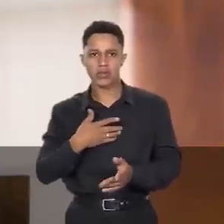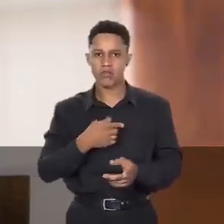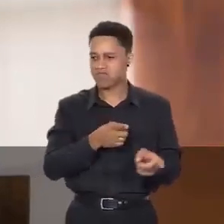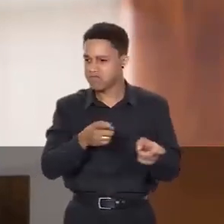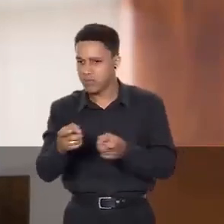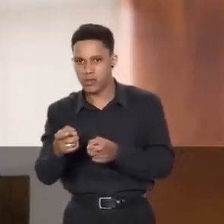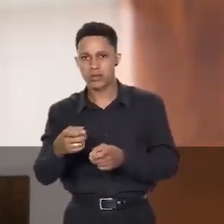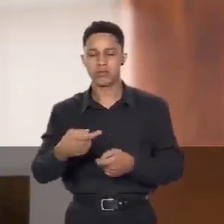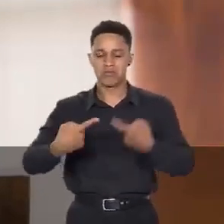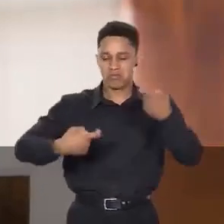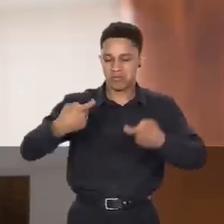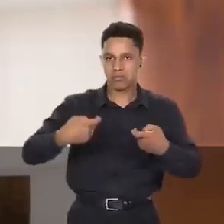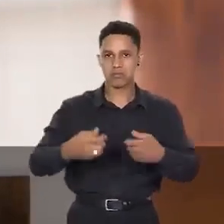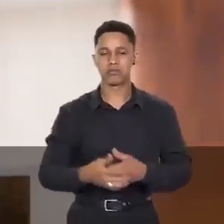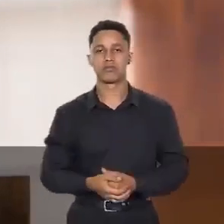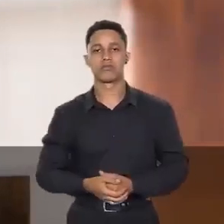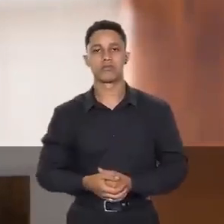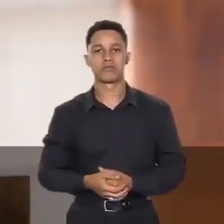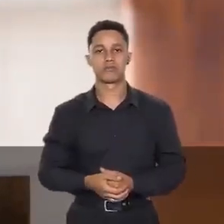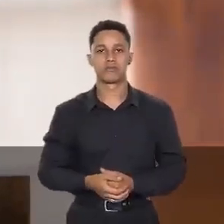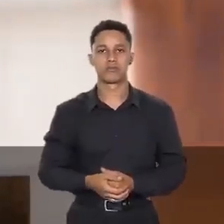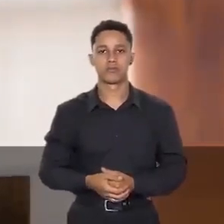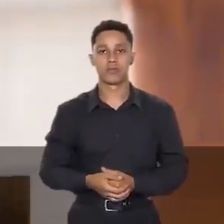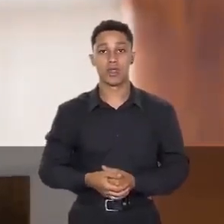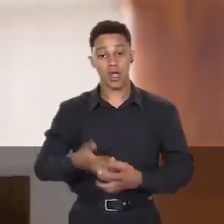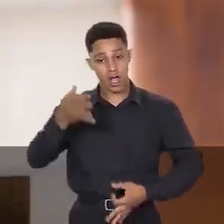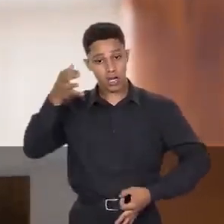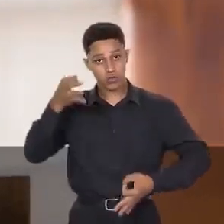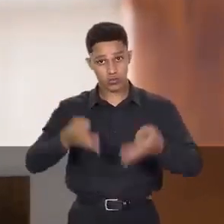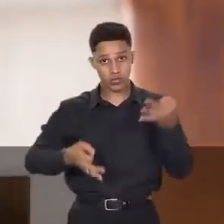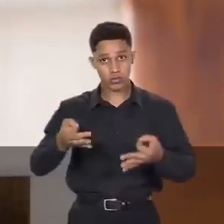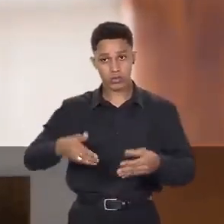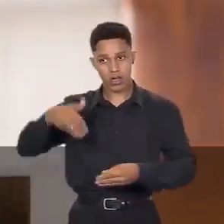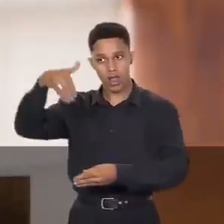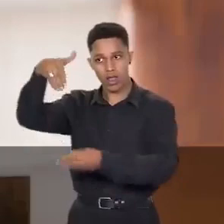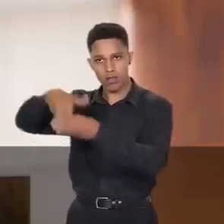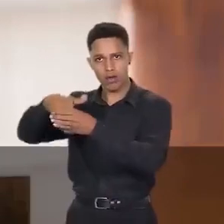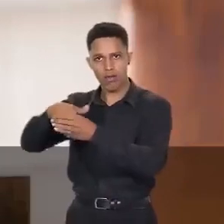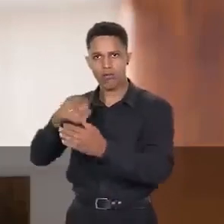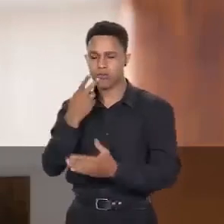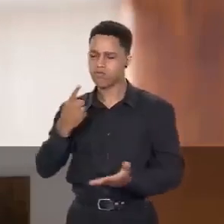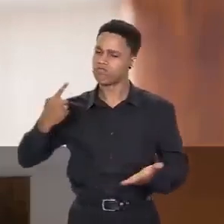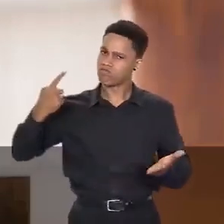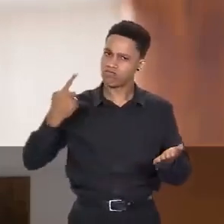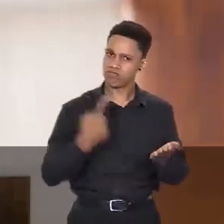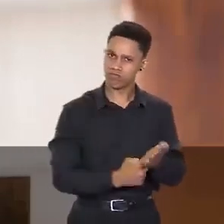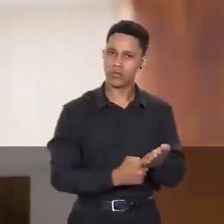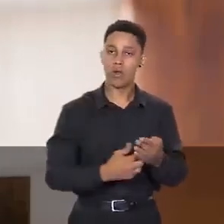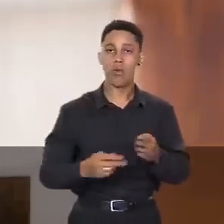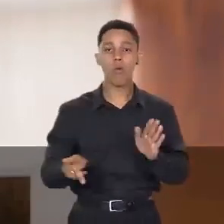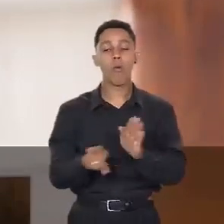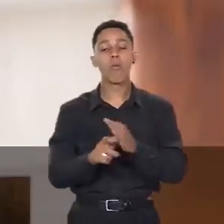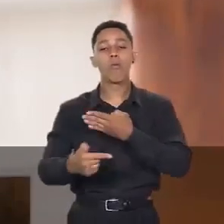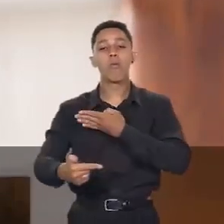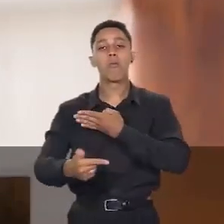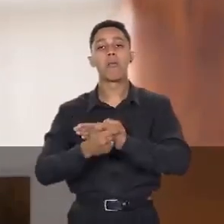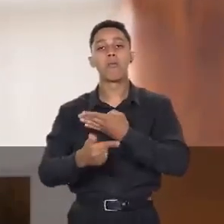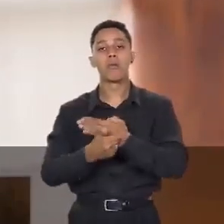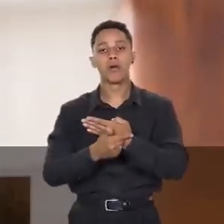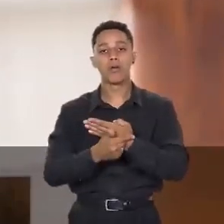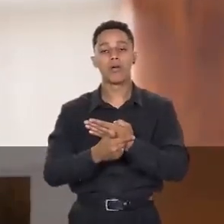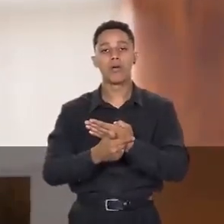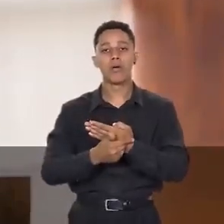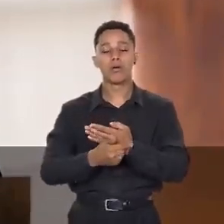caçadores e atiradores. A justiça eleitoral reafirma seu papel de instrumento